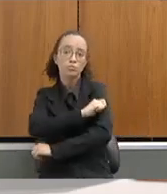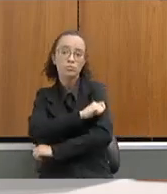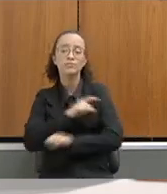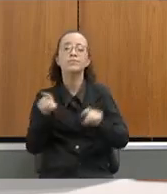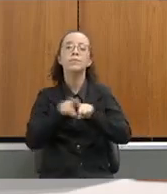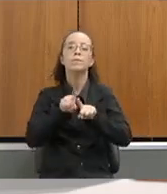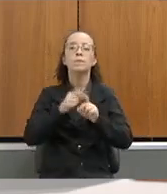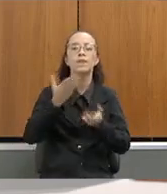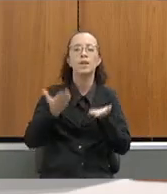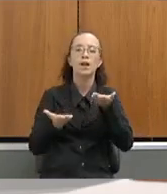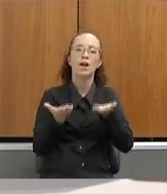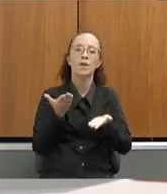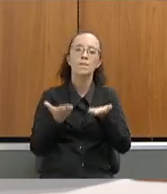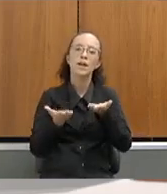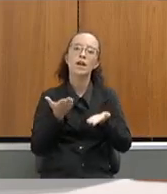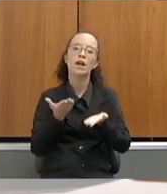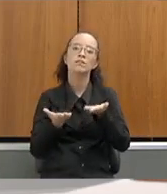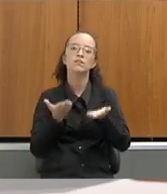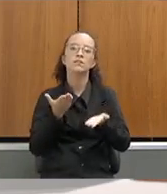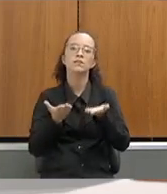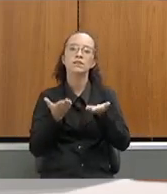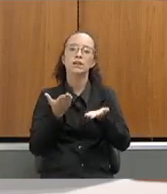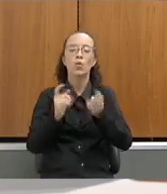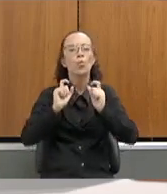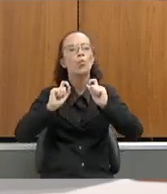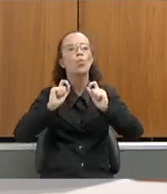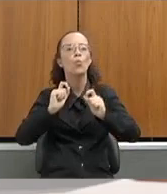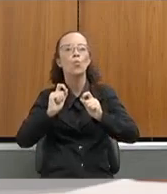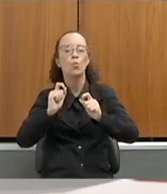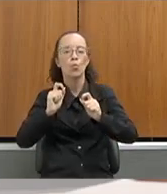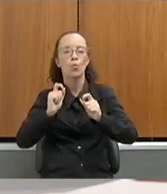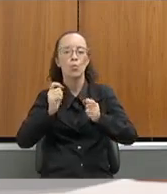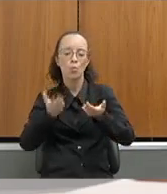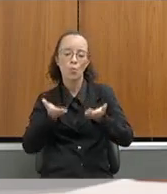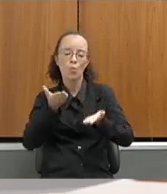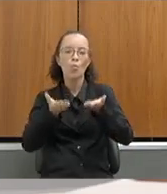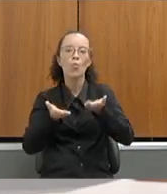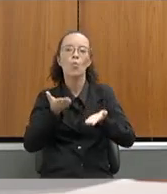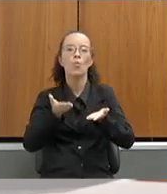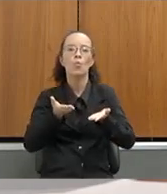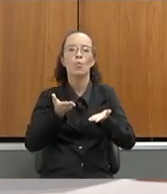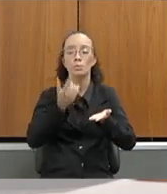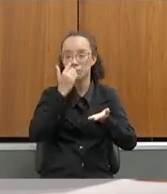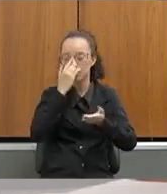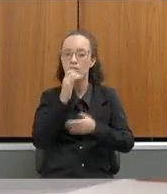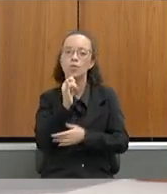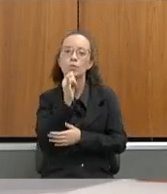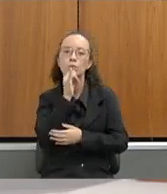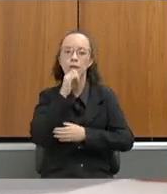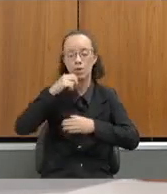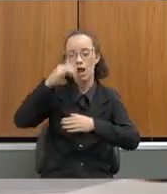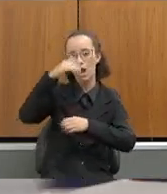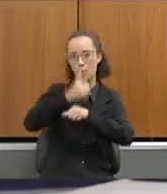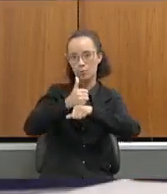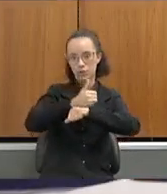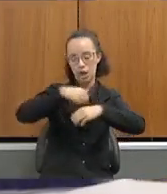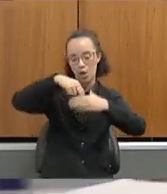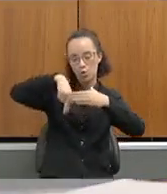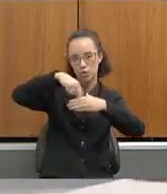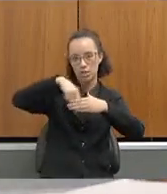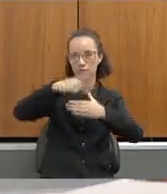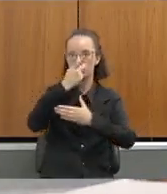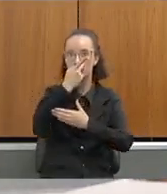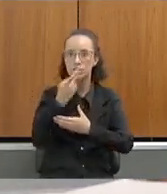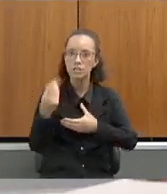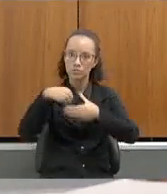a balança antropométrica, que é a balança para poder medir, a nutricionista vai na escola, ela precisa medir e pesar todos os